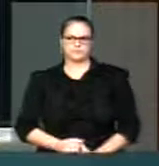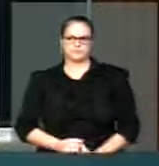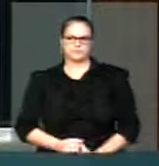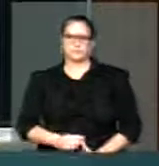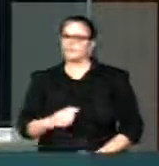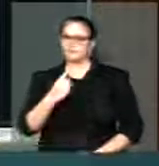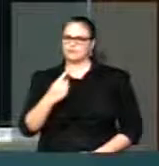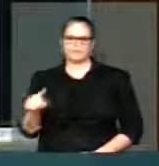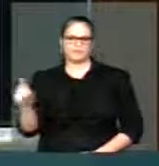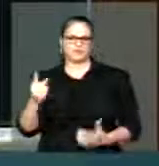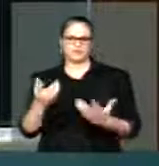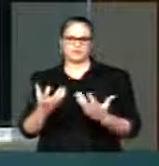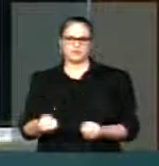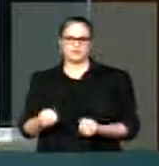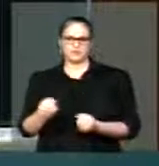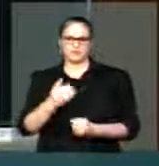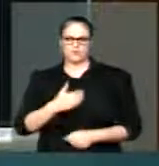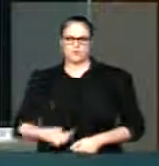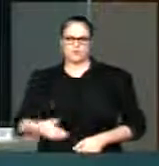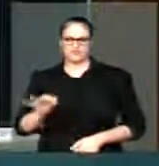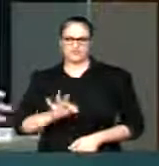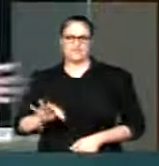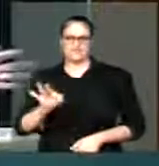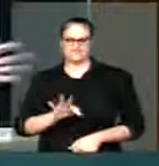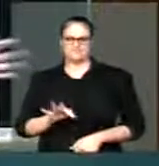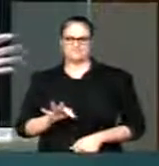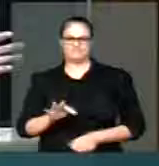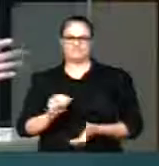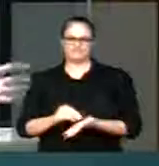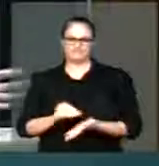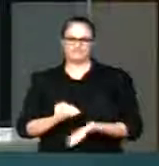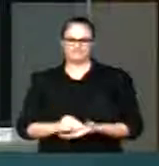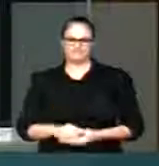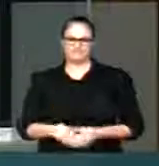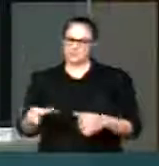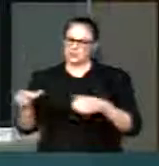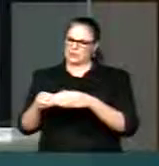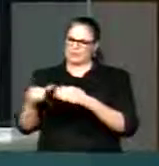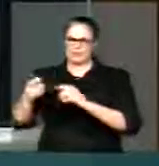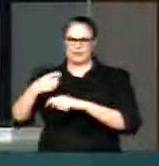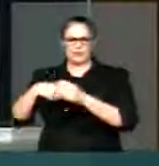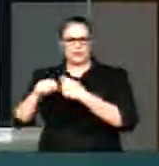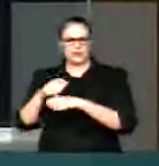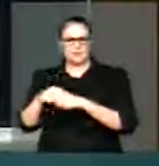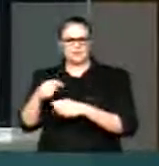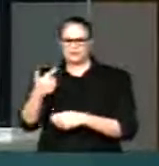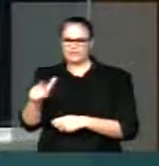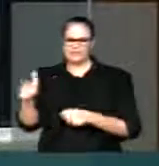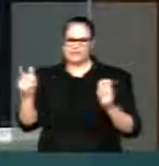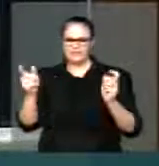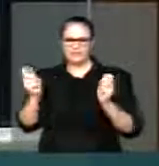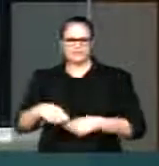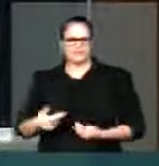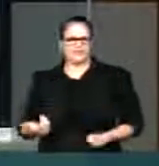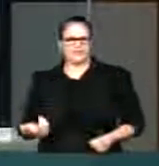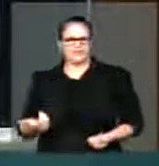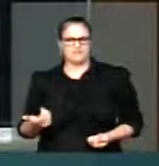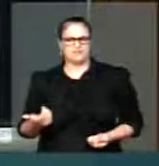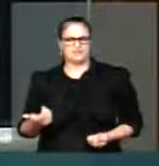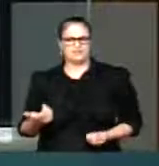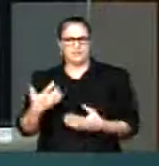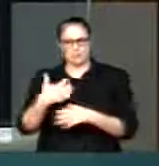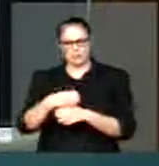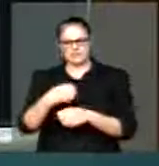arrecadados A equipe econômica incompetente que mandou para essa casa um orçamento